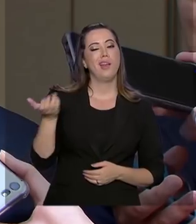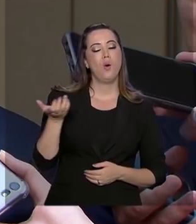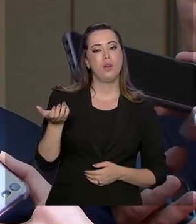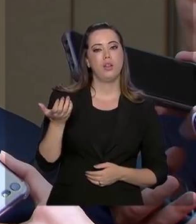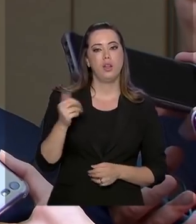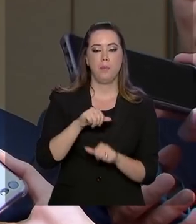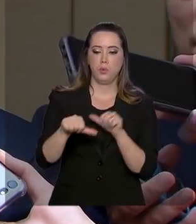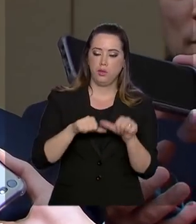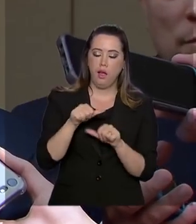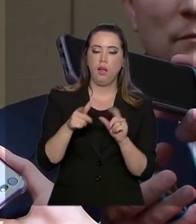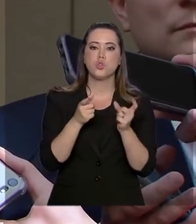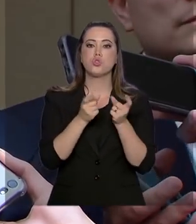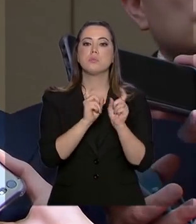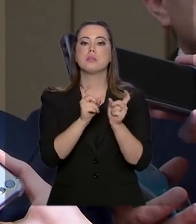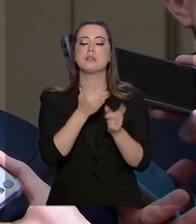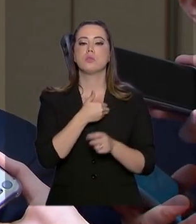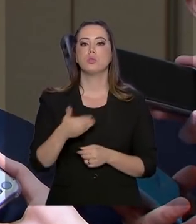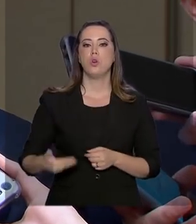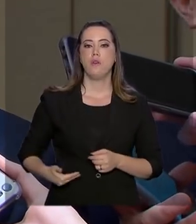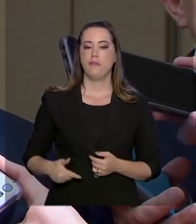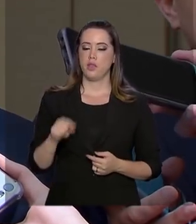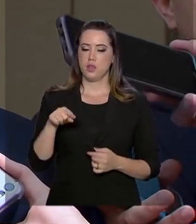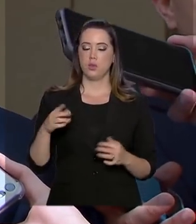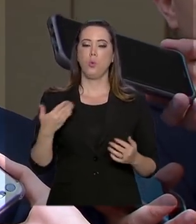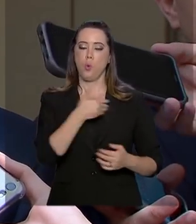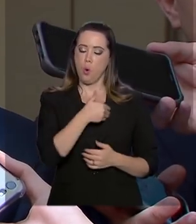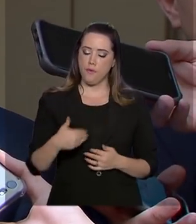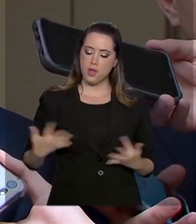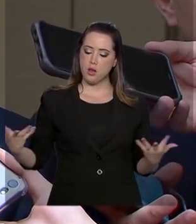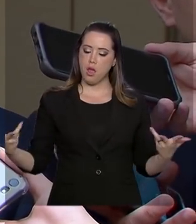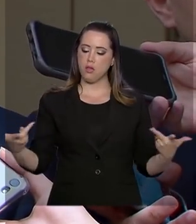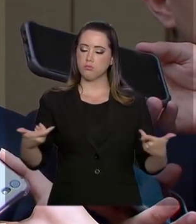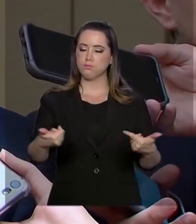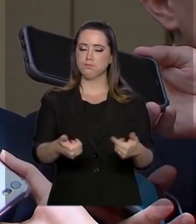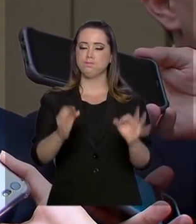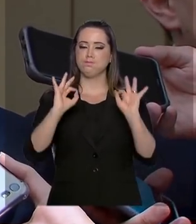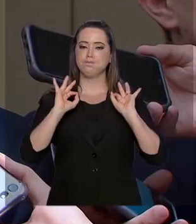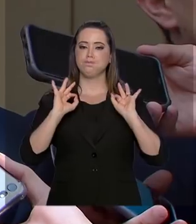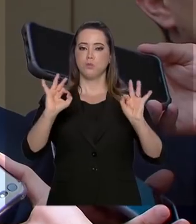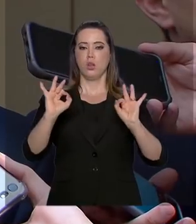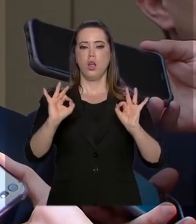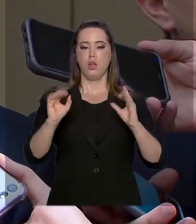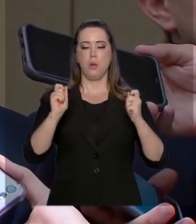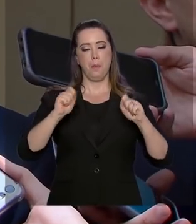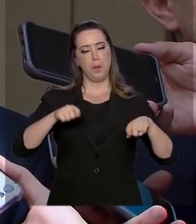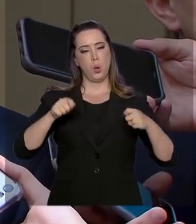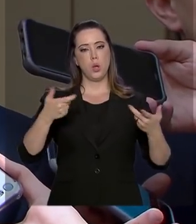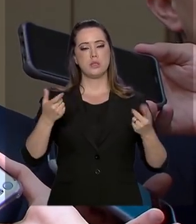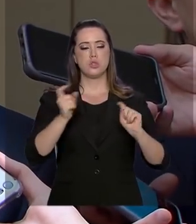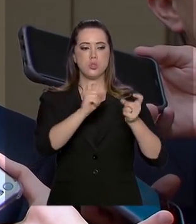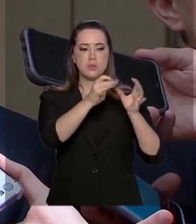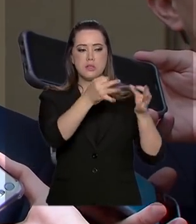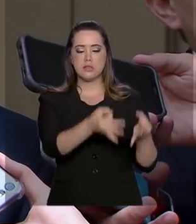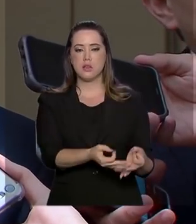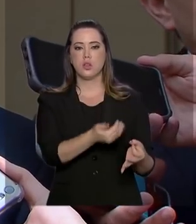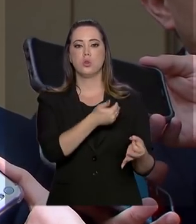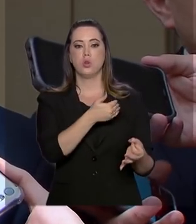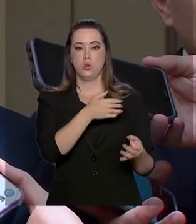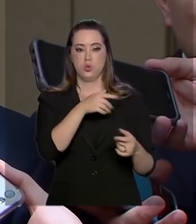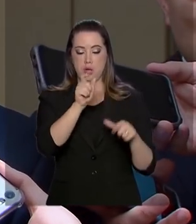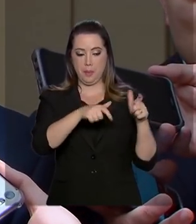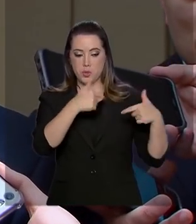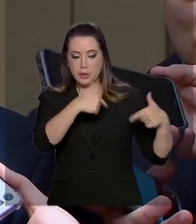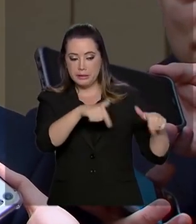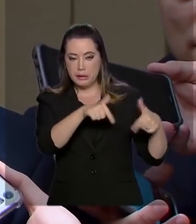reforma administrativa para tornar o Estado mais eficiente, mais eficaz, mais racional. Um Estado onde o servidor público seja